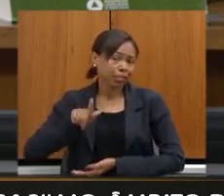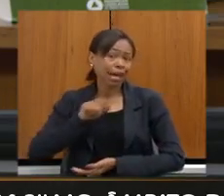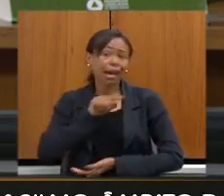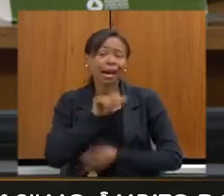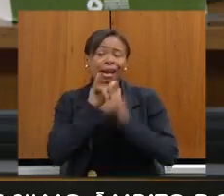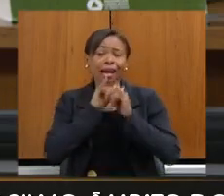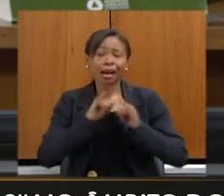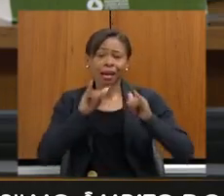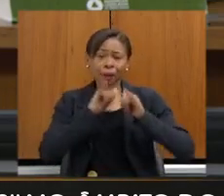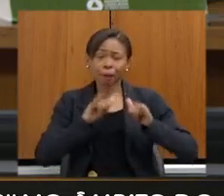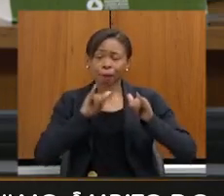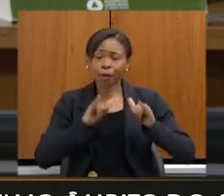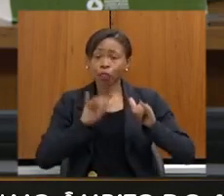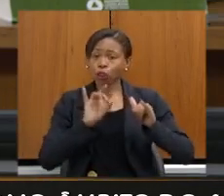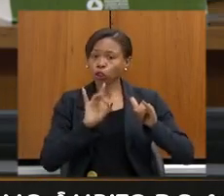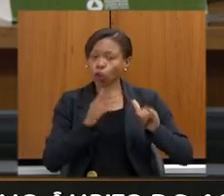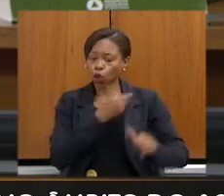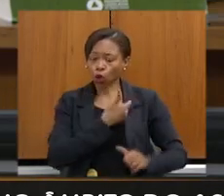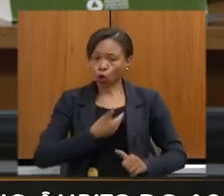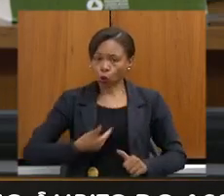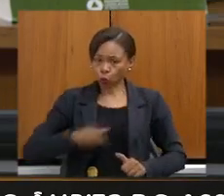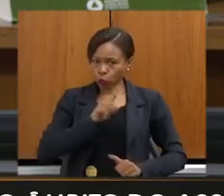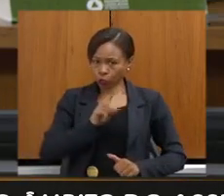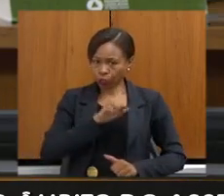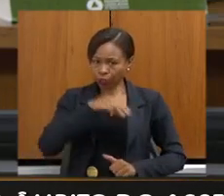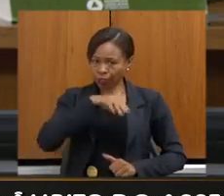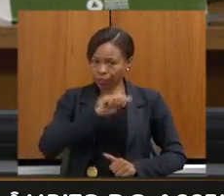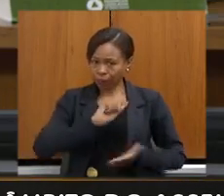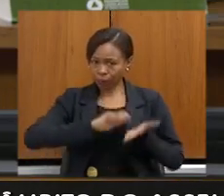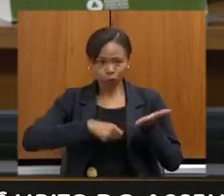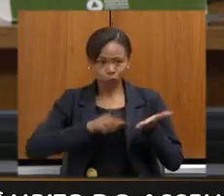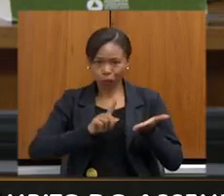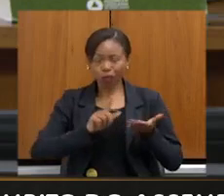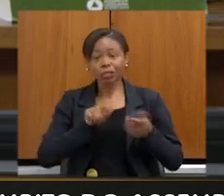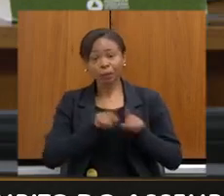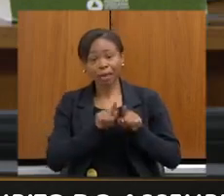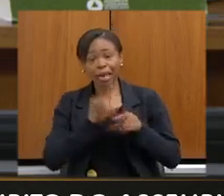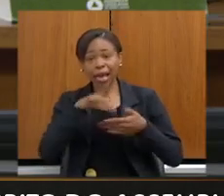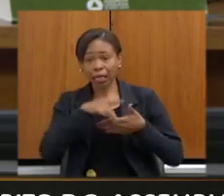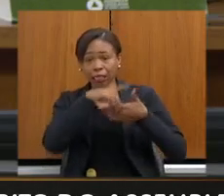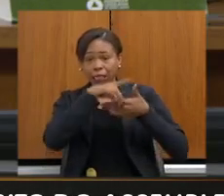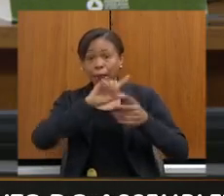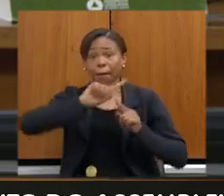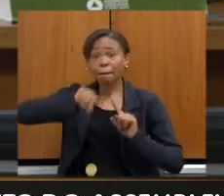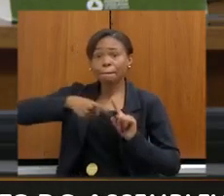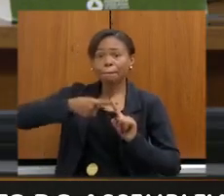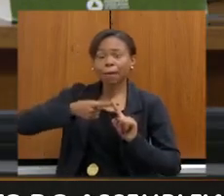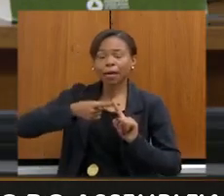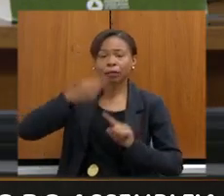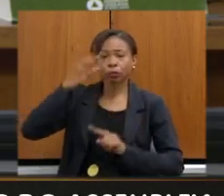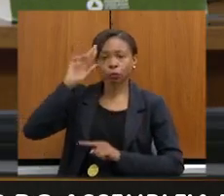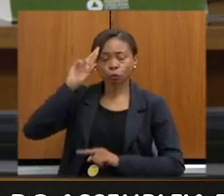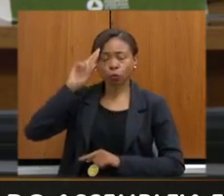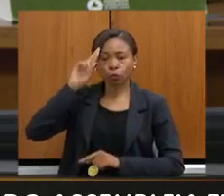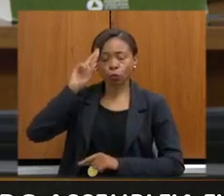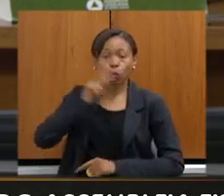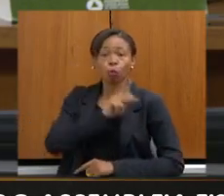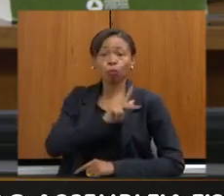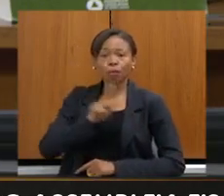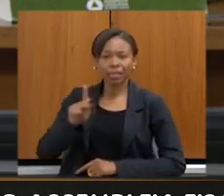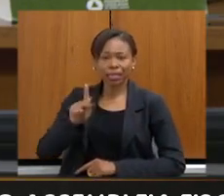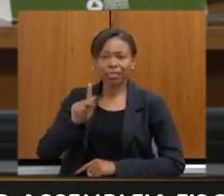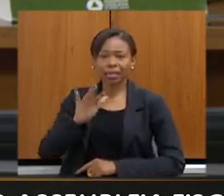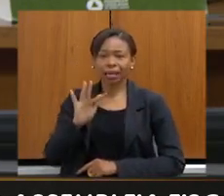assinada só pelo governador Romil Zema, foi a partir da liderança dele, mas junto com o presidente da FAENG e com o presidente da